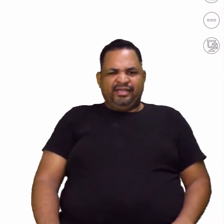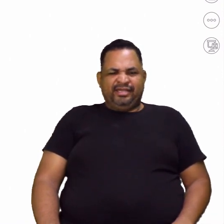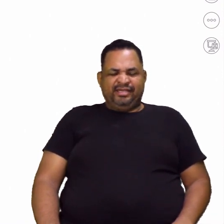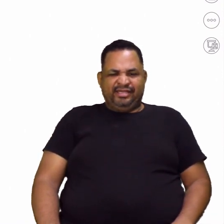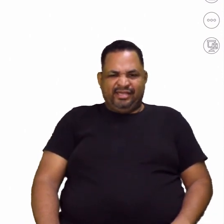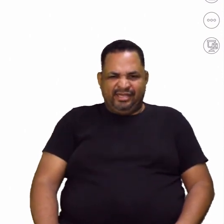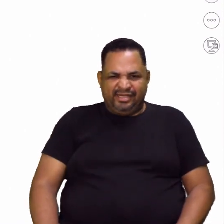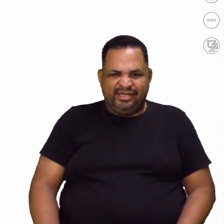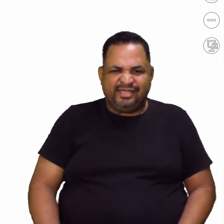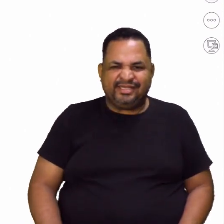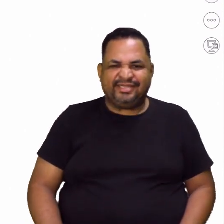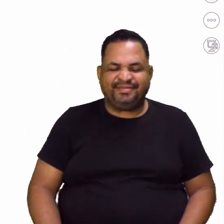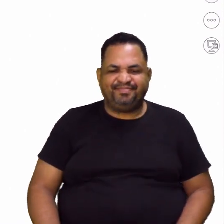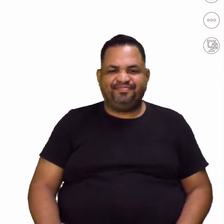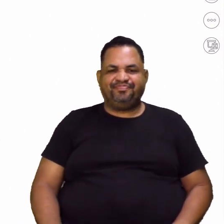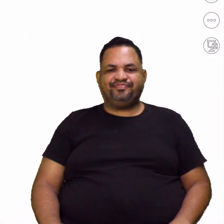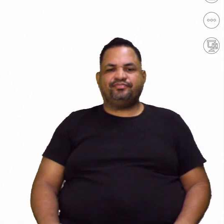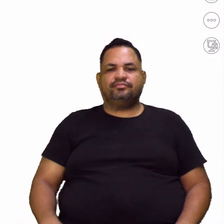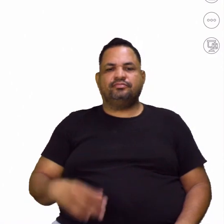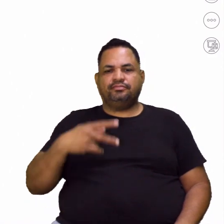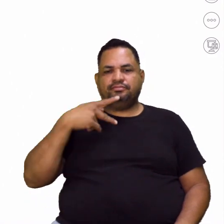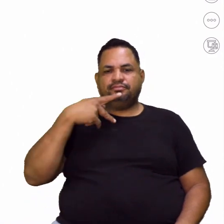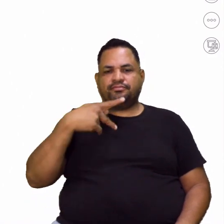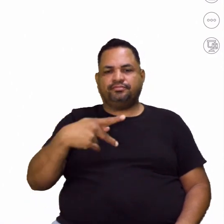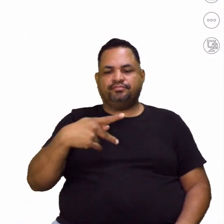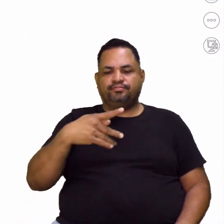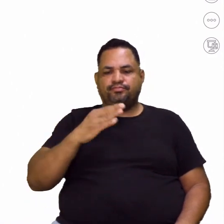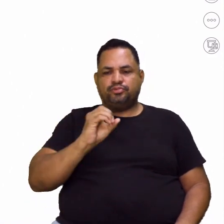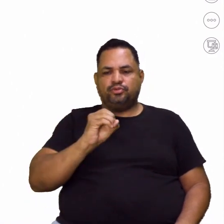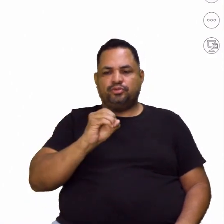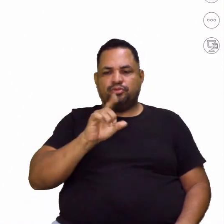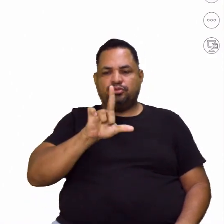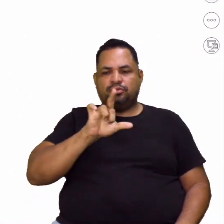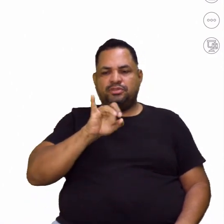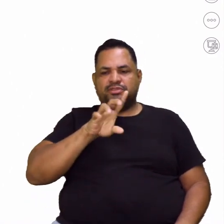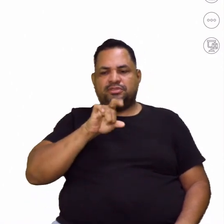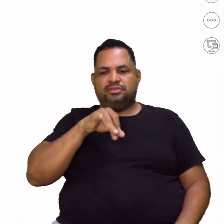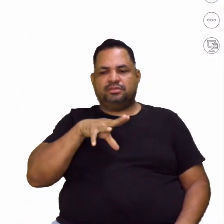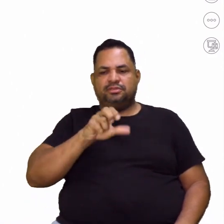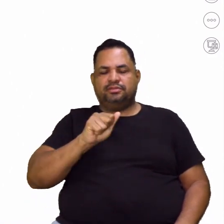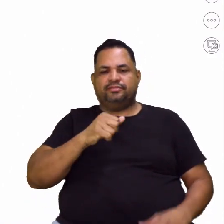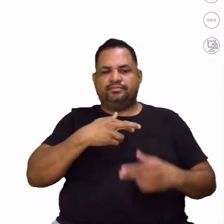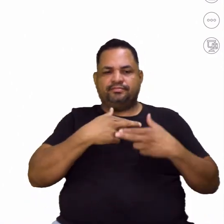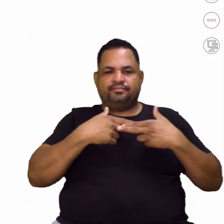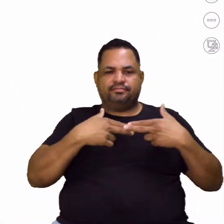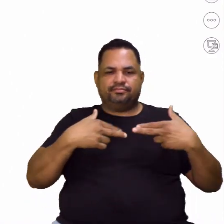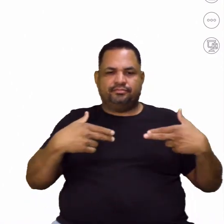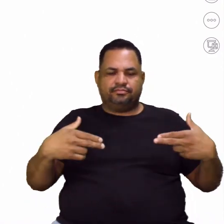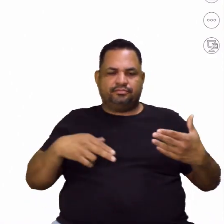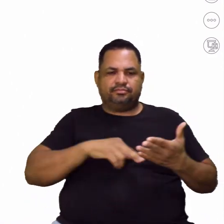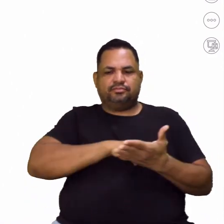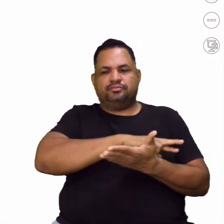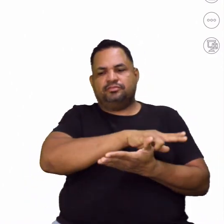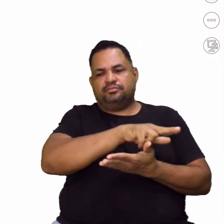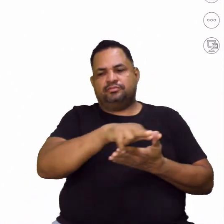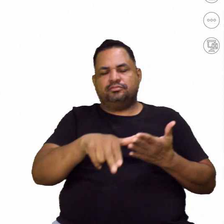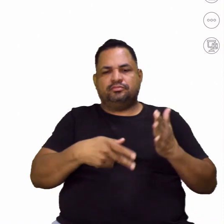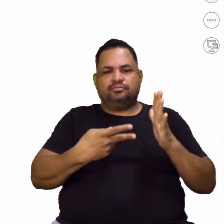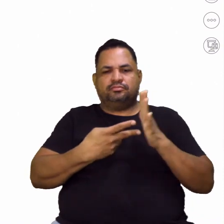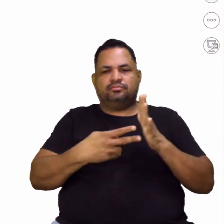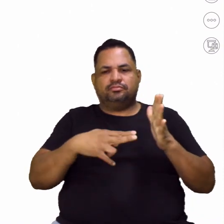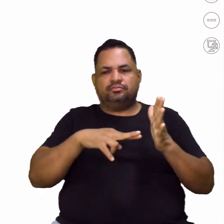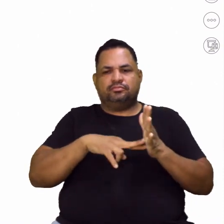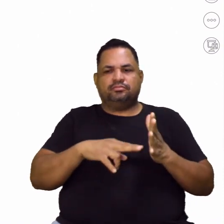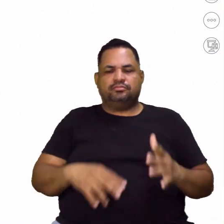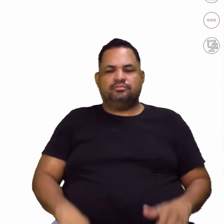a questão da polissemia. O que é polissemia? Poli vai dizer muito. Isemia